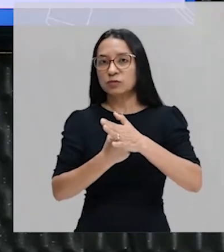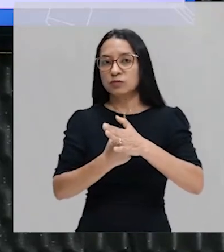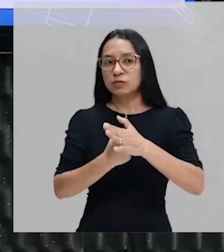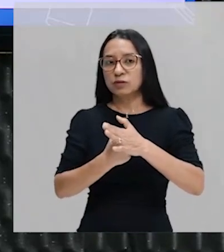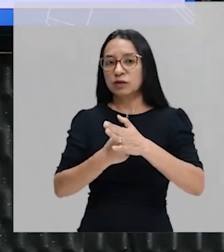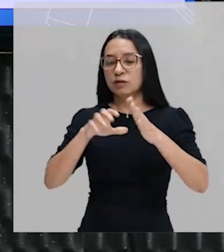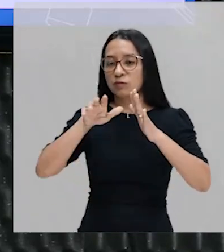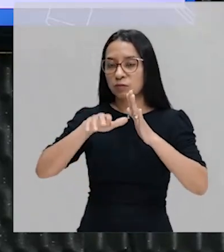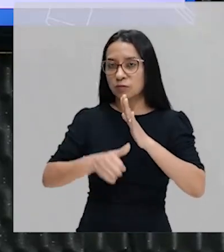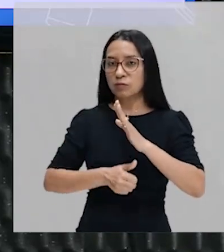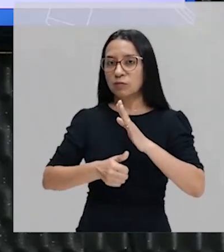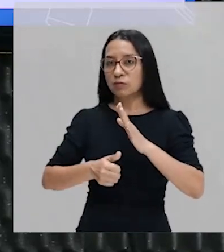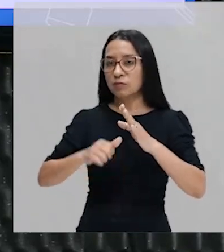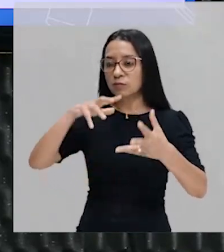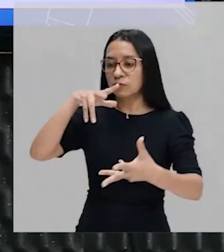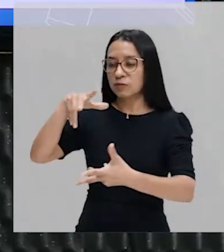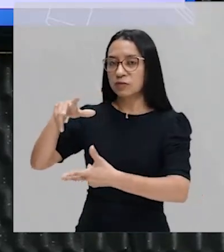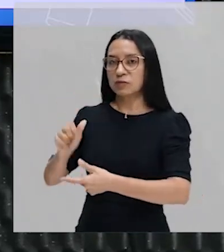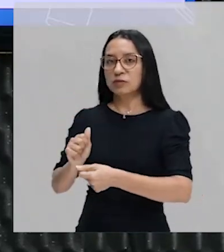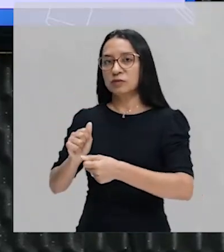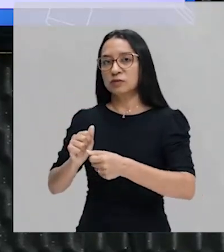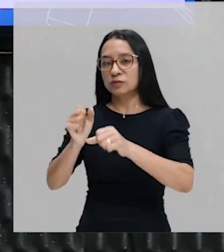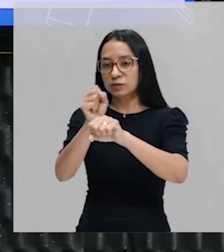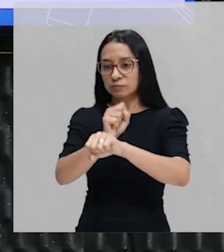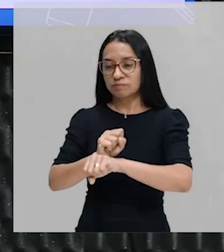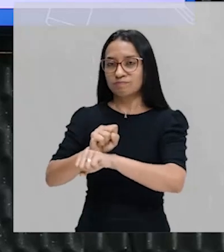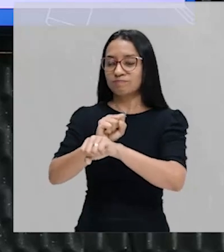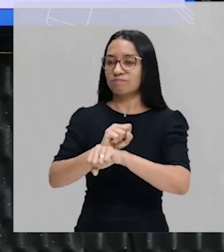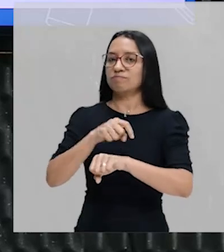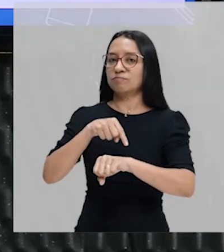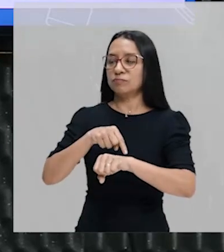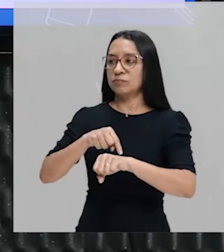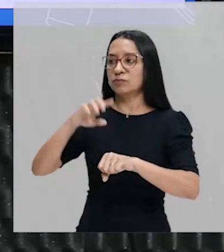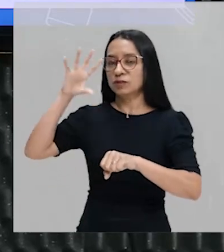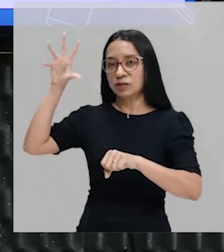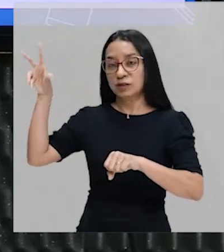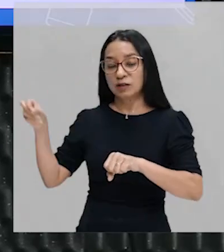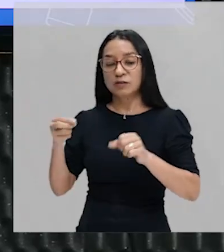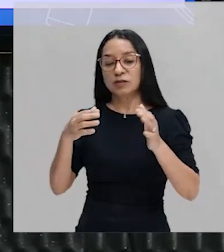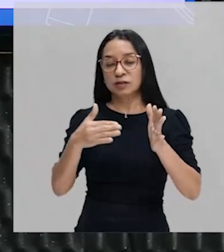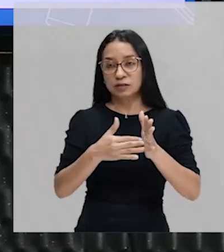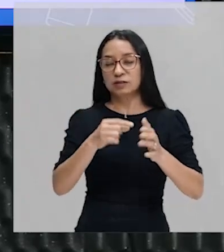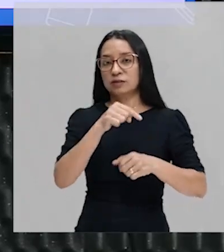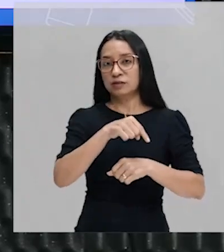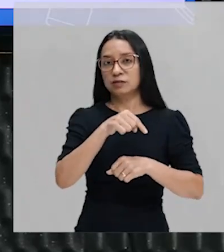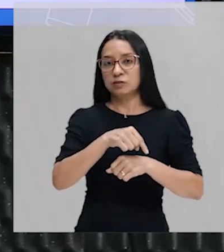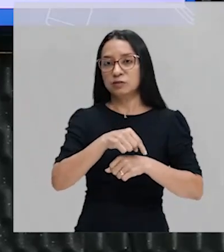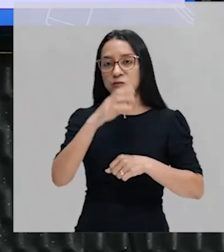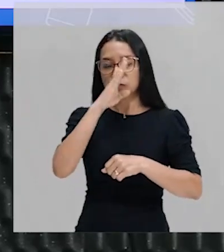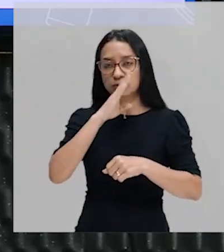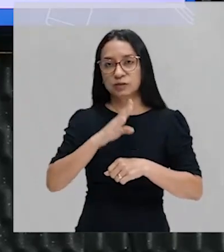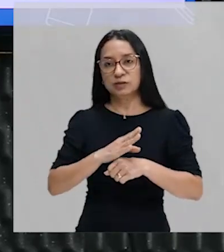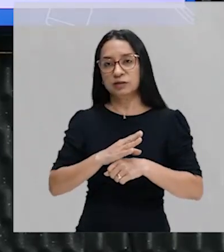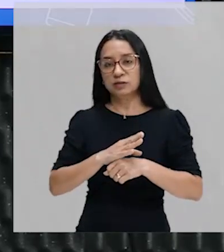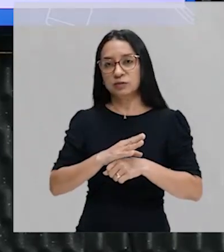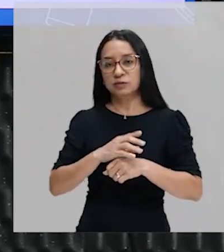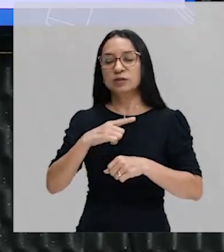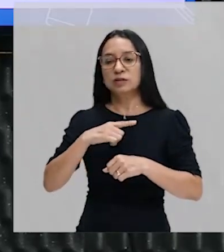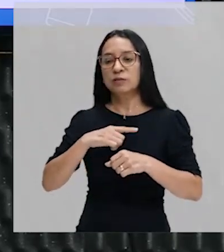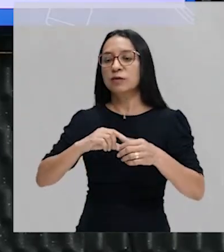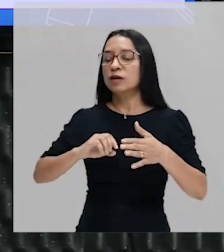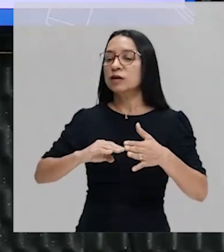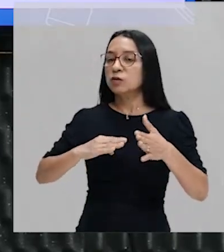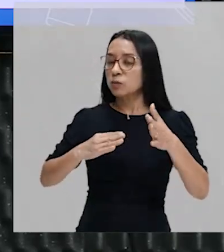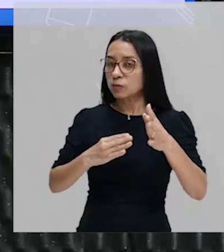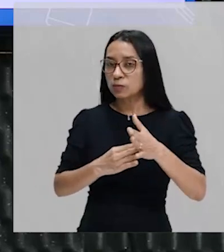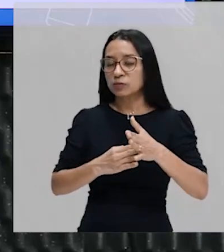internacional de escravo da África para o Brasil. não só dominar os centros produtores, mas exercer o controle